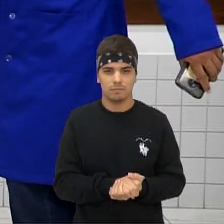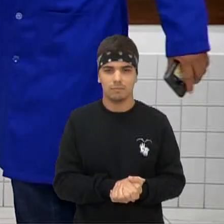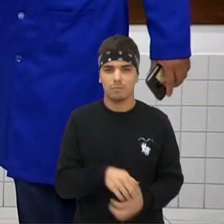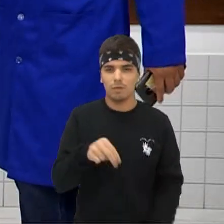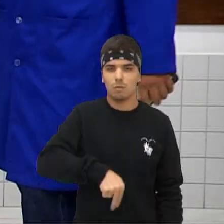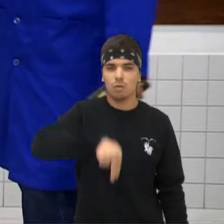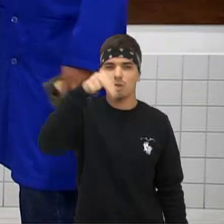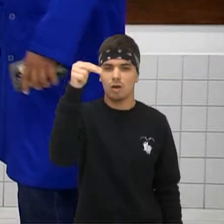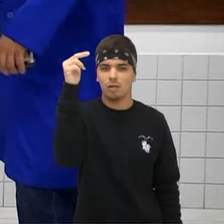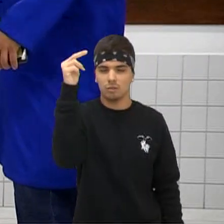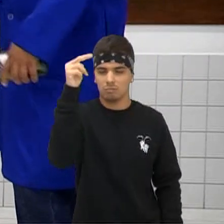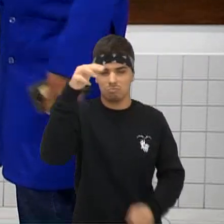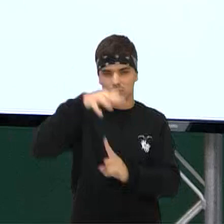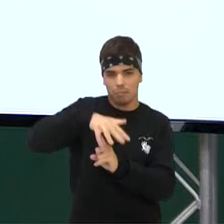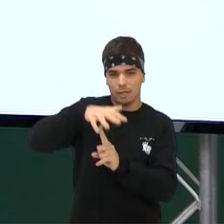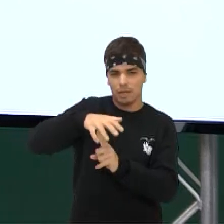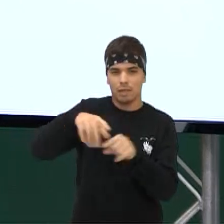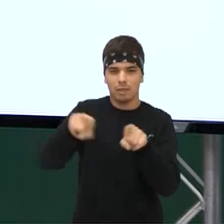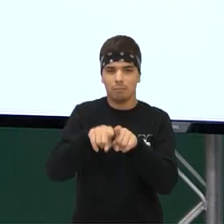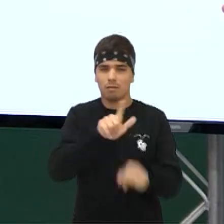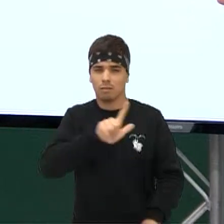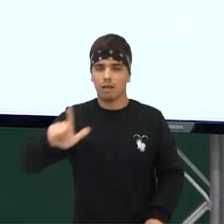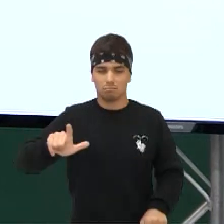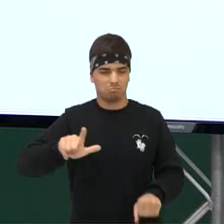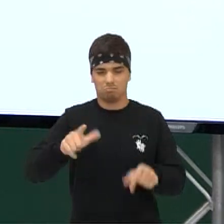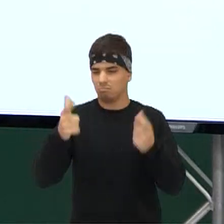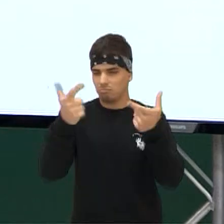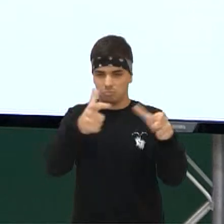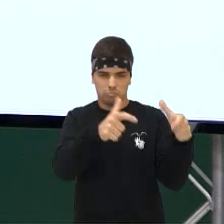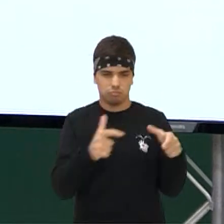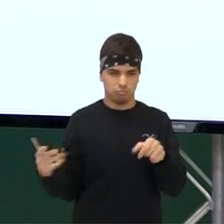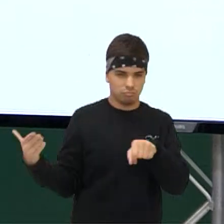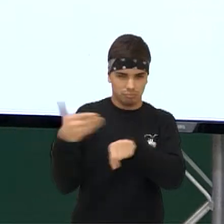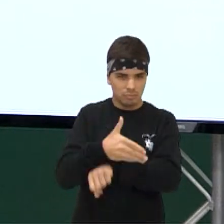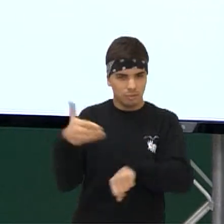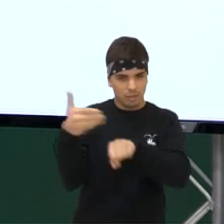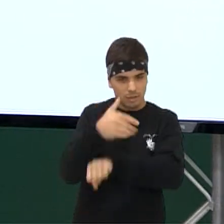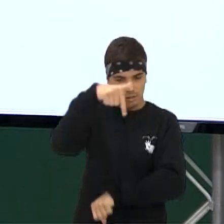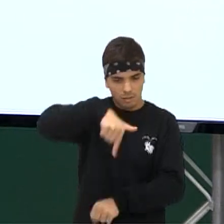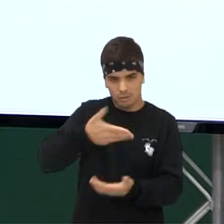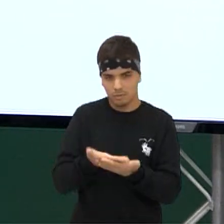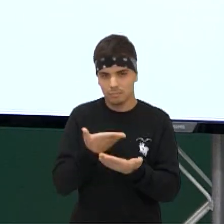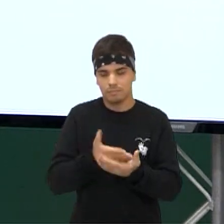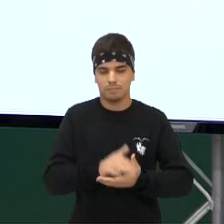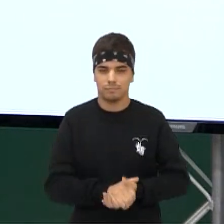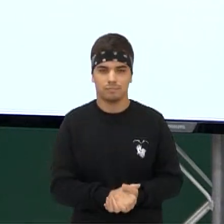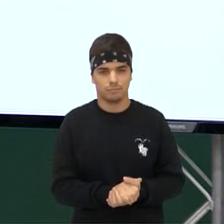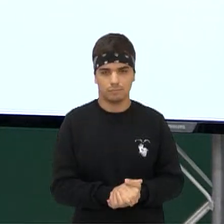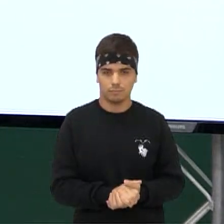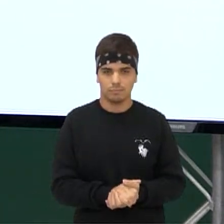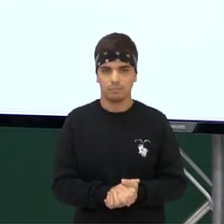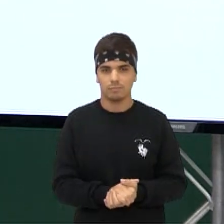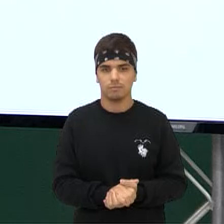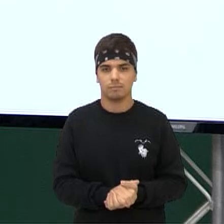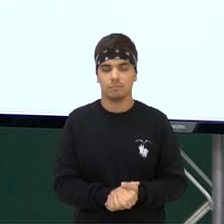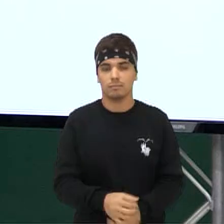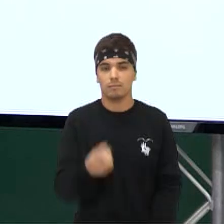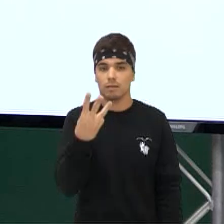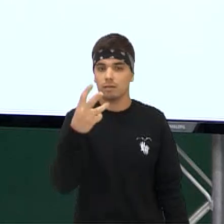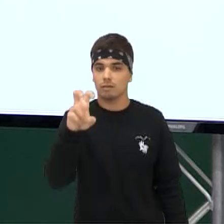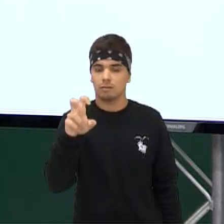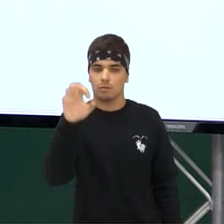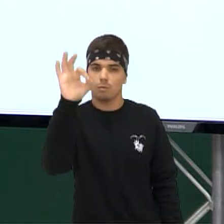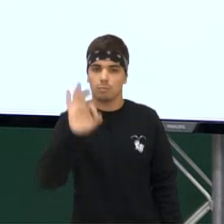Paraná, Leste, tudo que é lugar, mano Estamos chegando em todas as casas, né? Cara, vamos lá 35